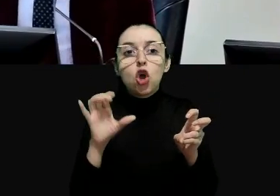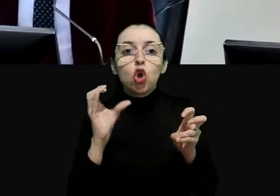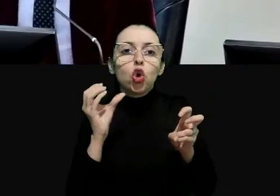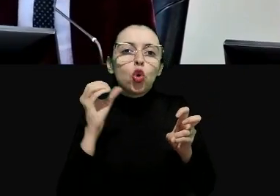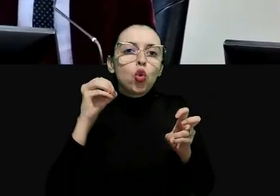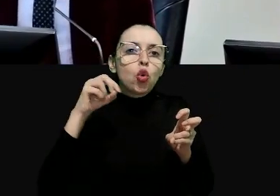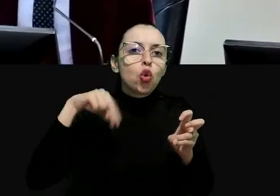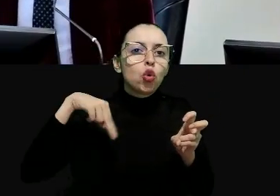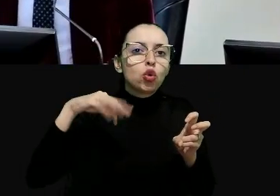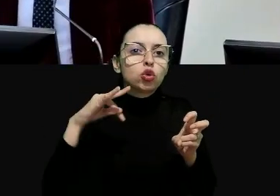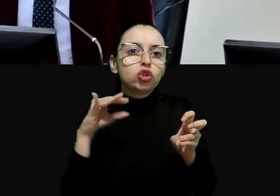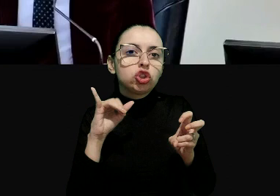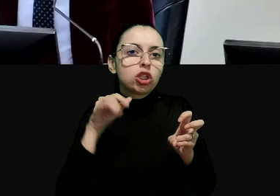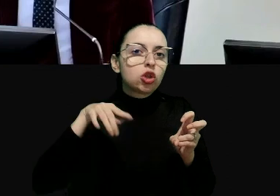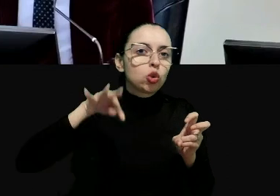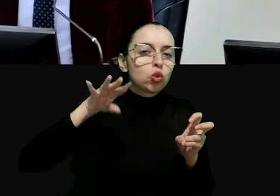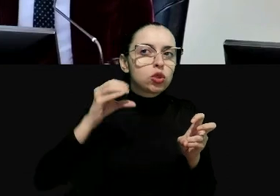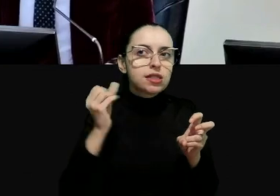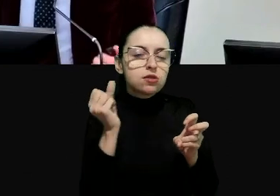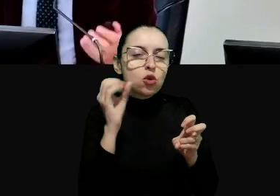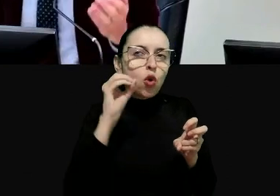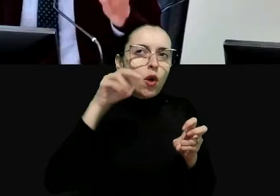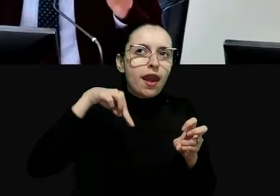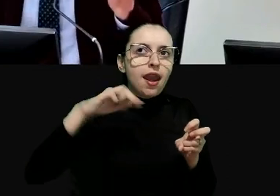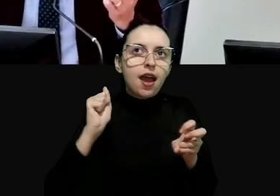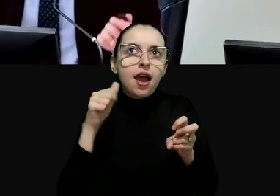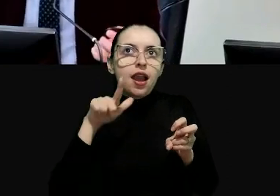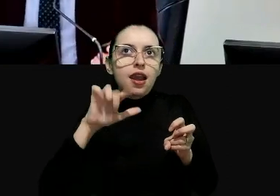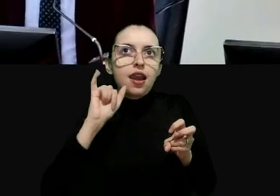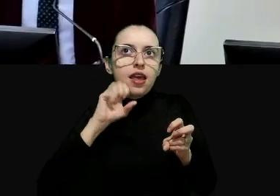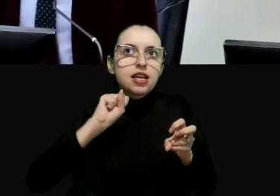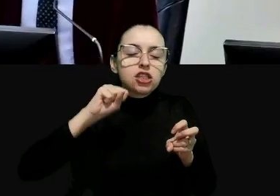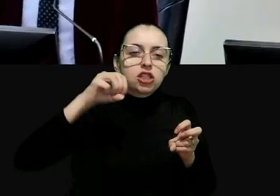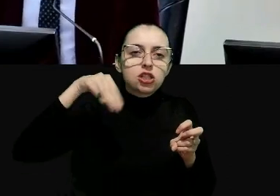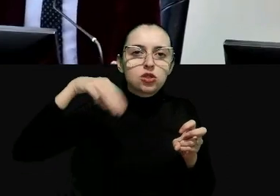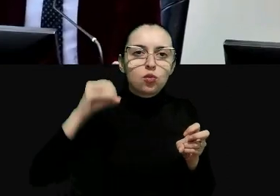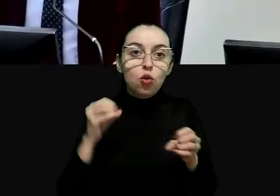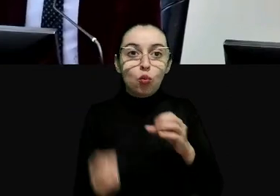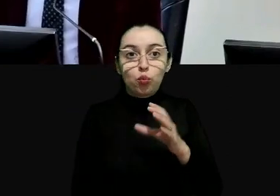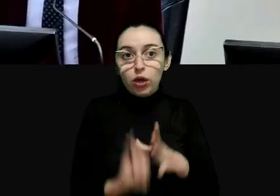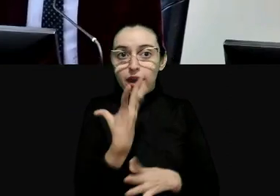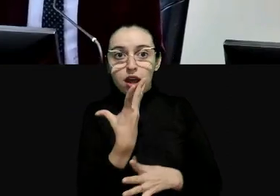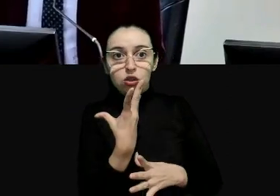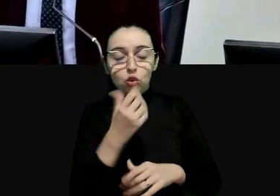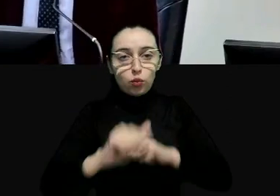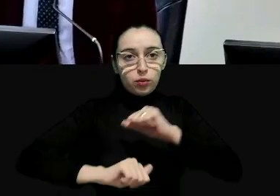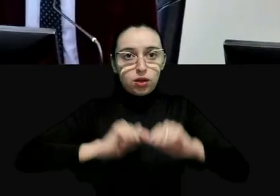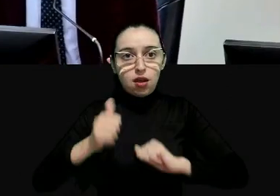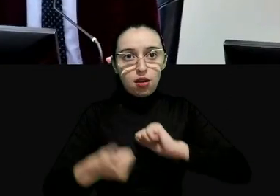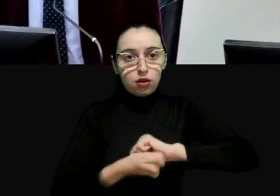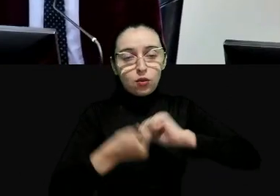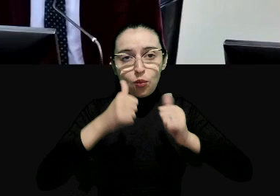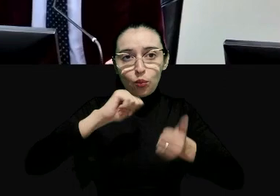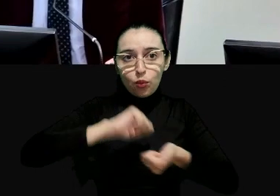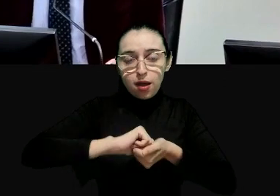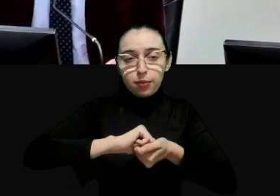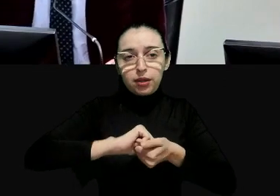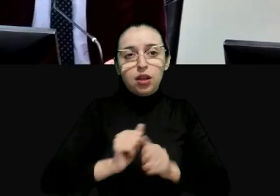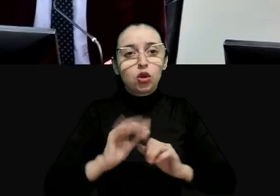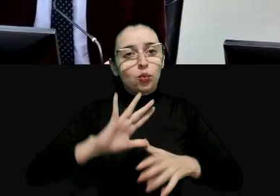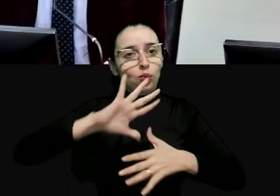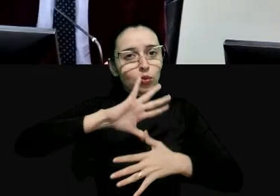constitucionalismo transformador é a dizer me parece que há na América Latina